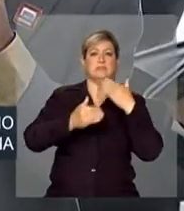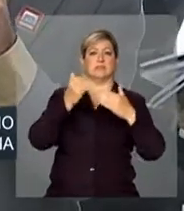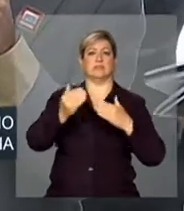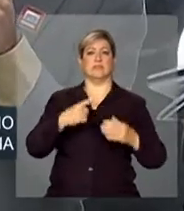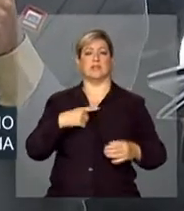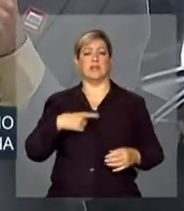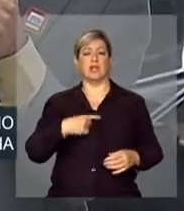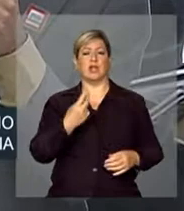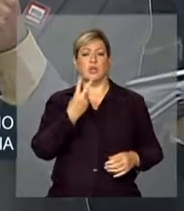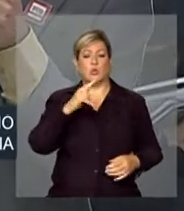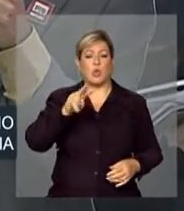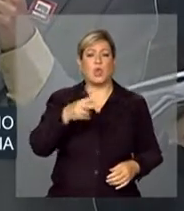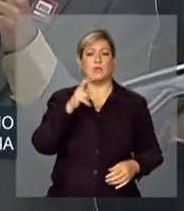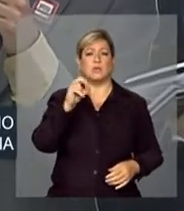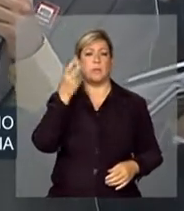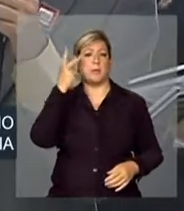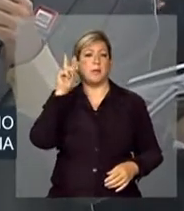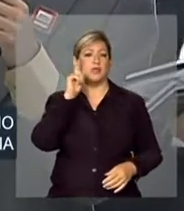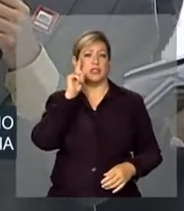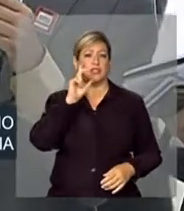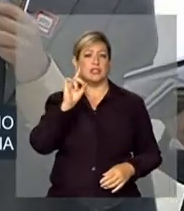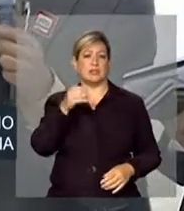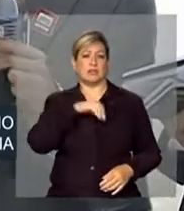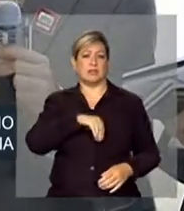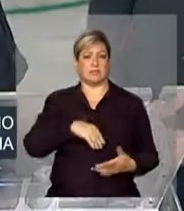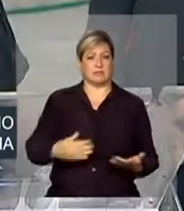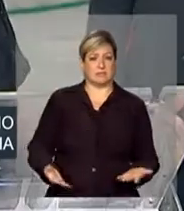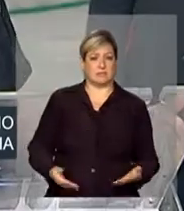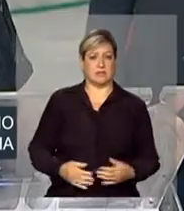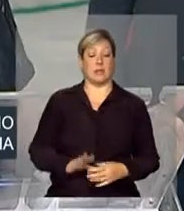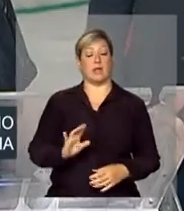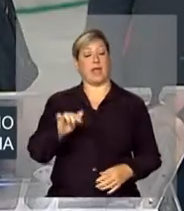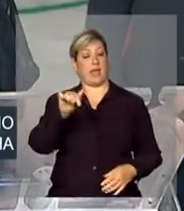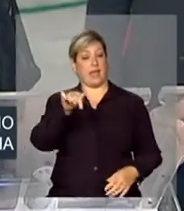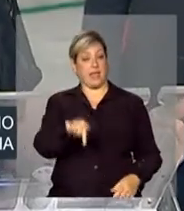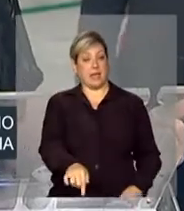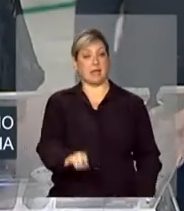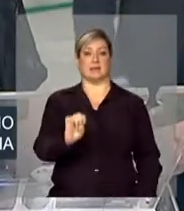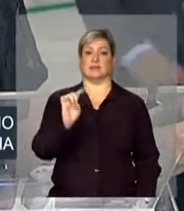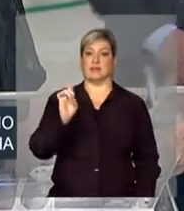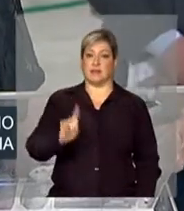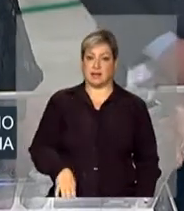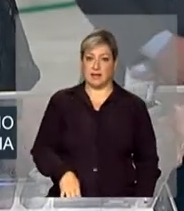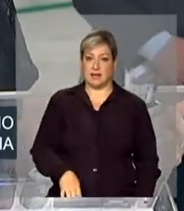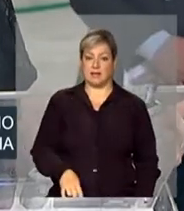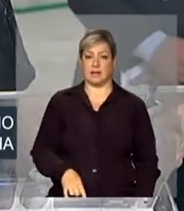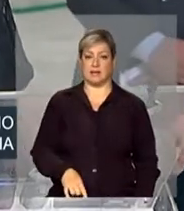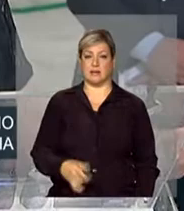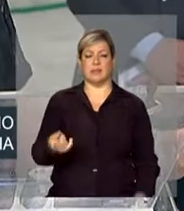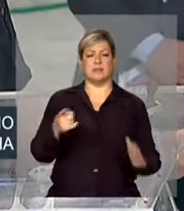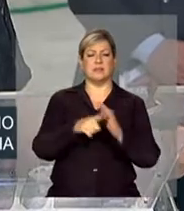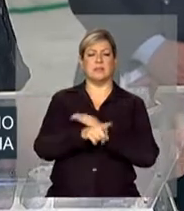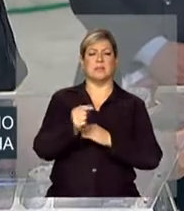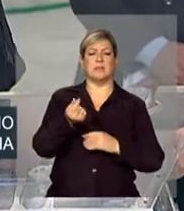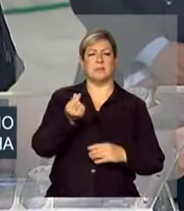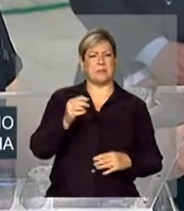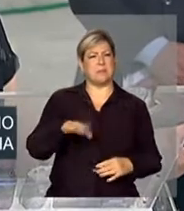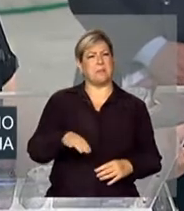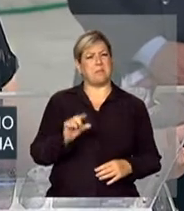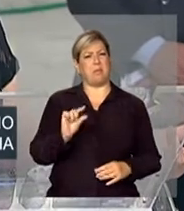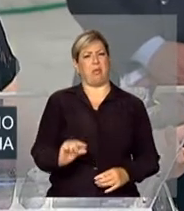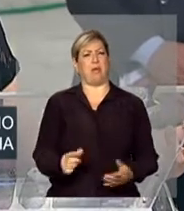é 2,50 reais por dia de renda? Essa é a referência que nós estamos usando. Mas é uma referência muito baixa? Olha,